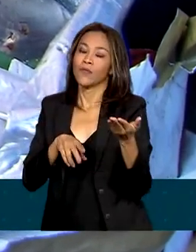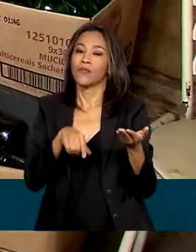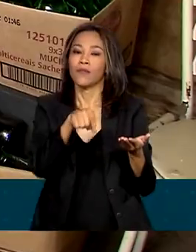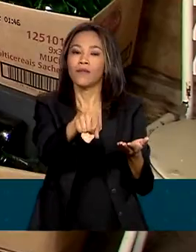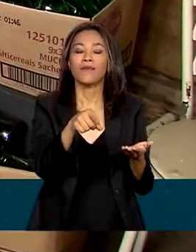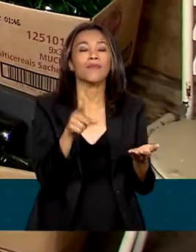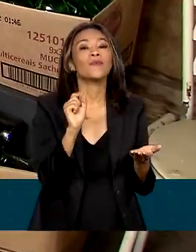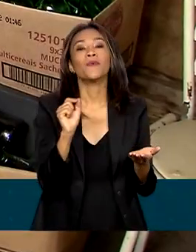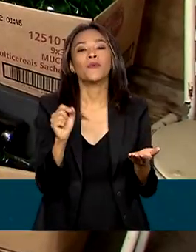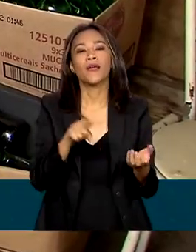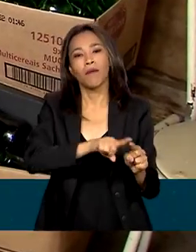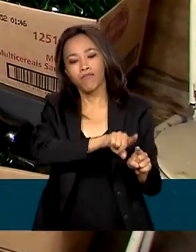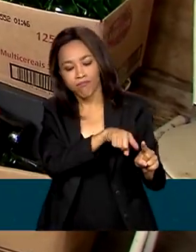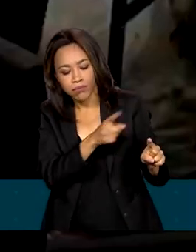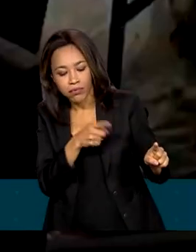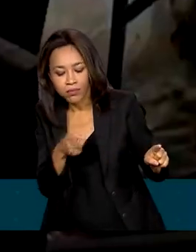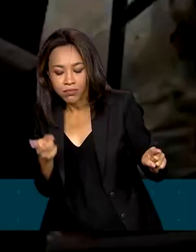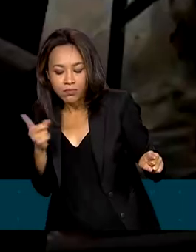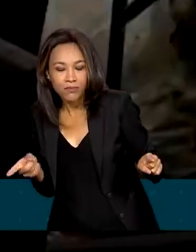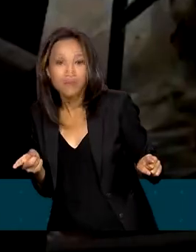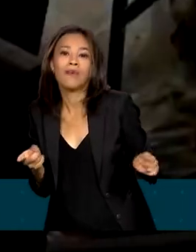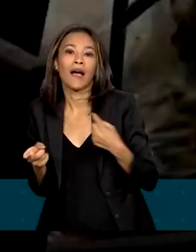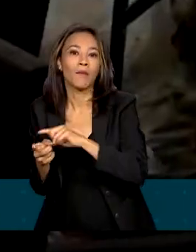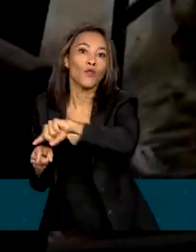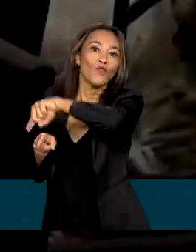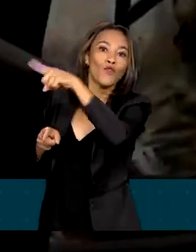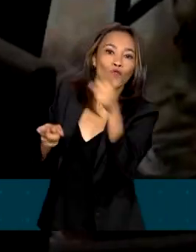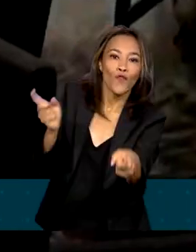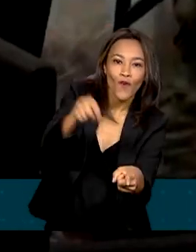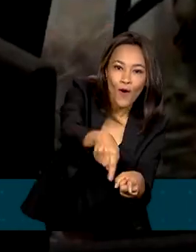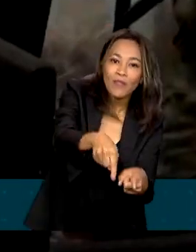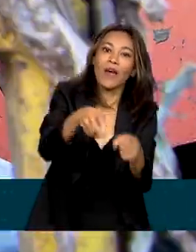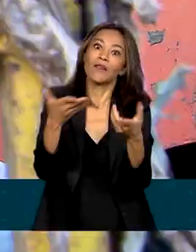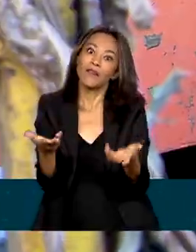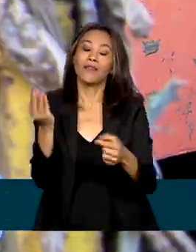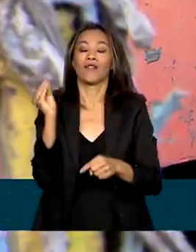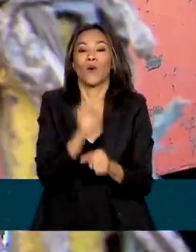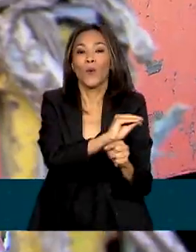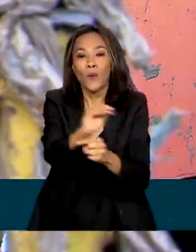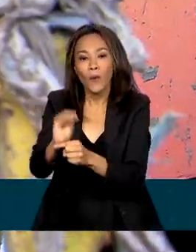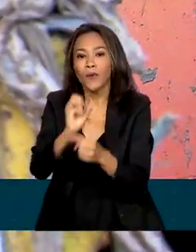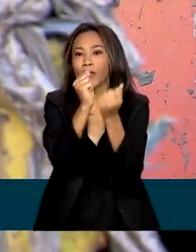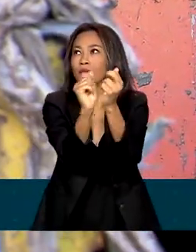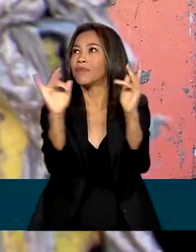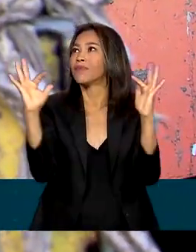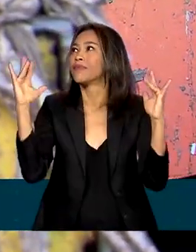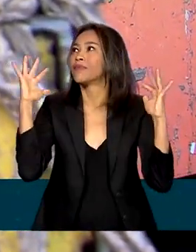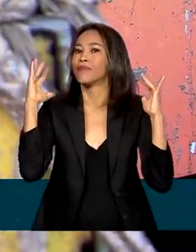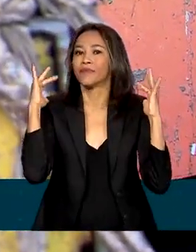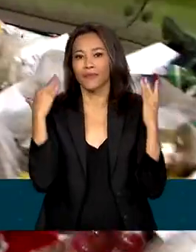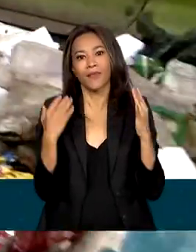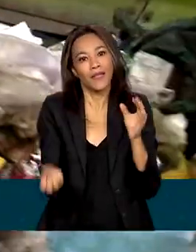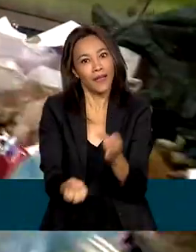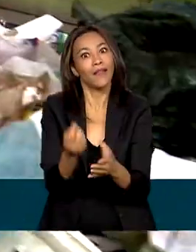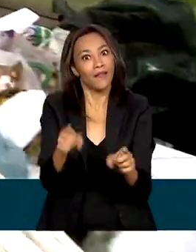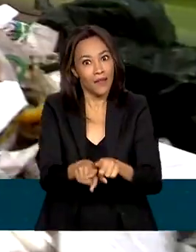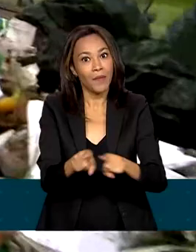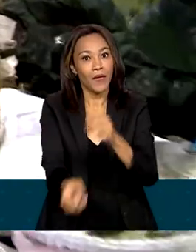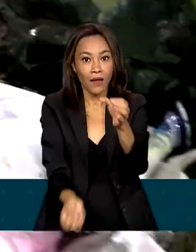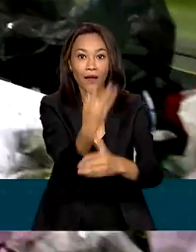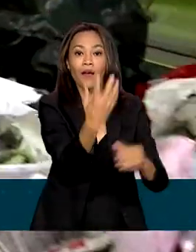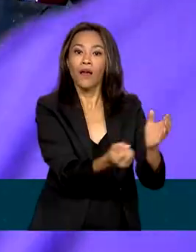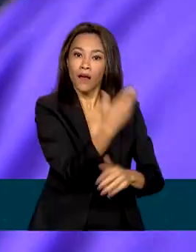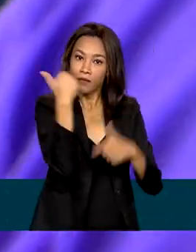embalagens ao ciclo produtivo. Assim, a natureza é preservada e empregos verdes são criados. As ações